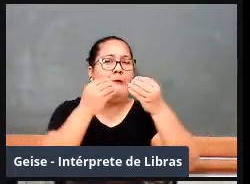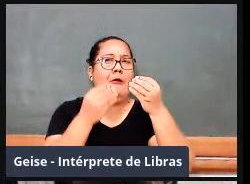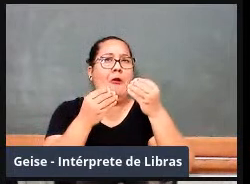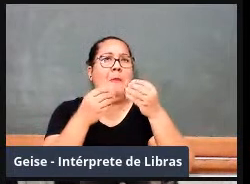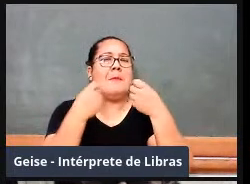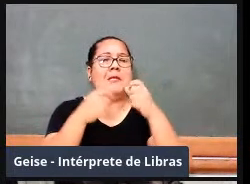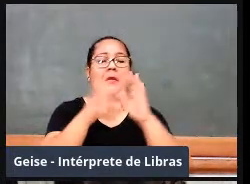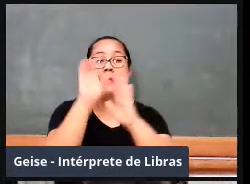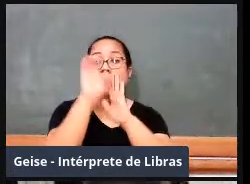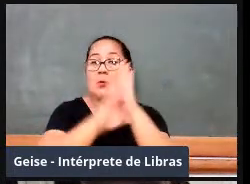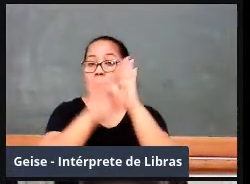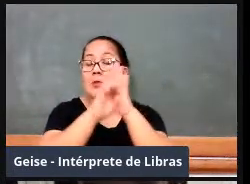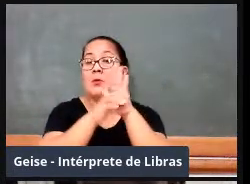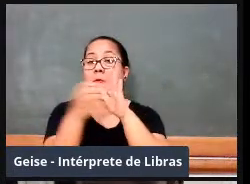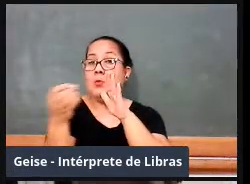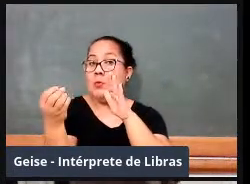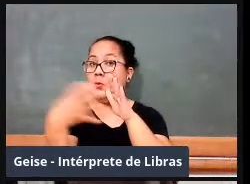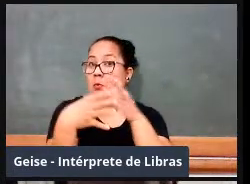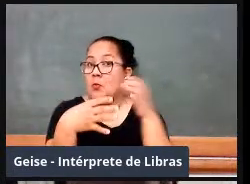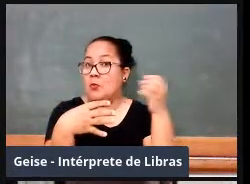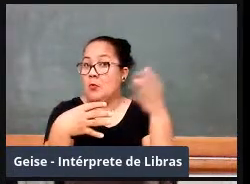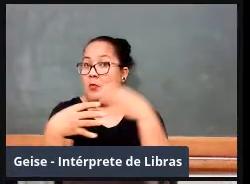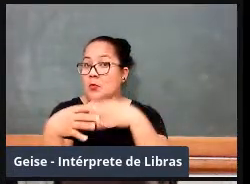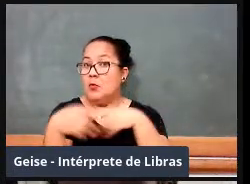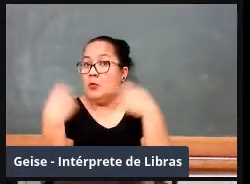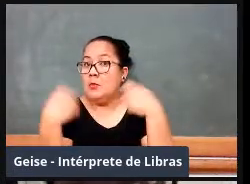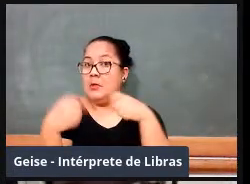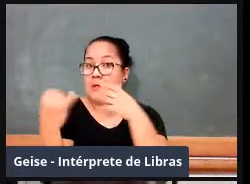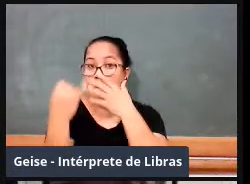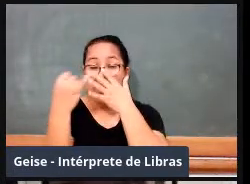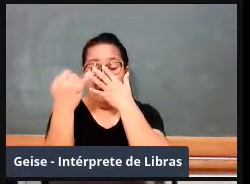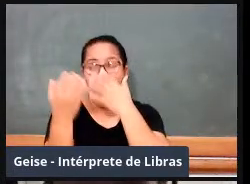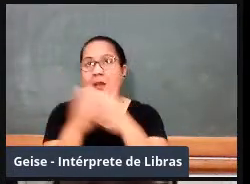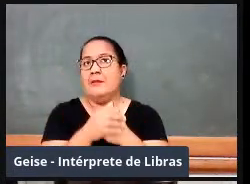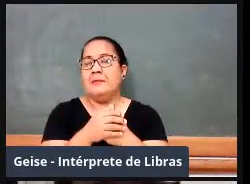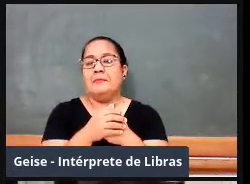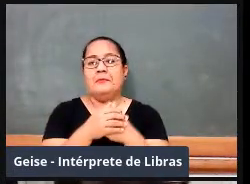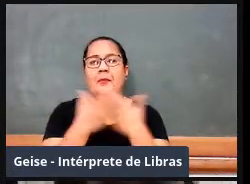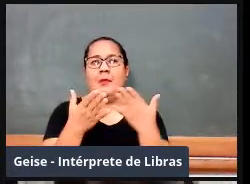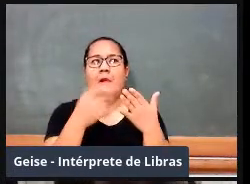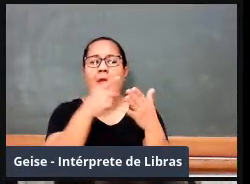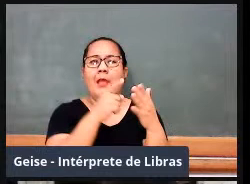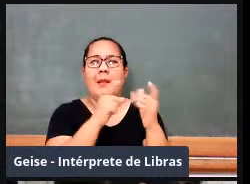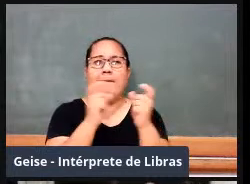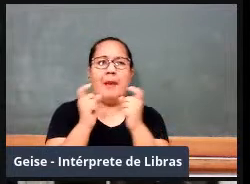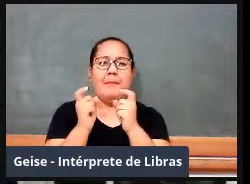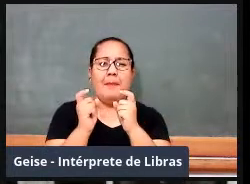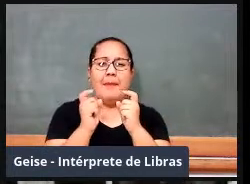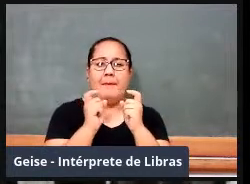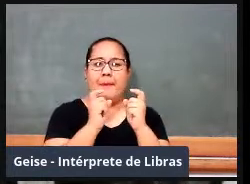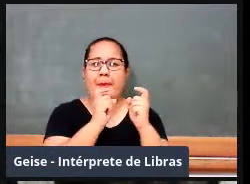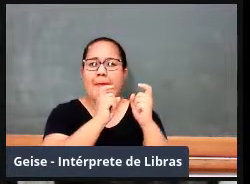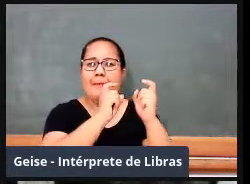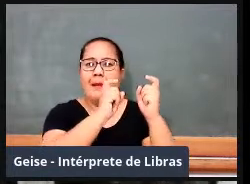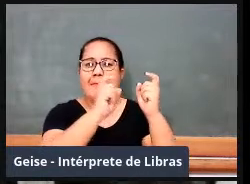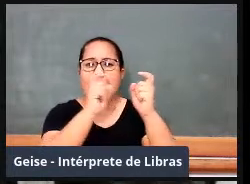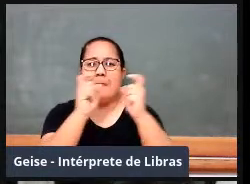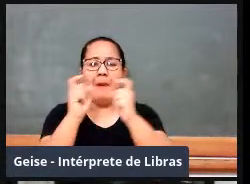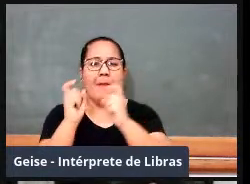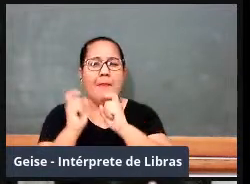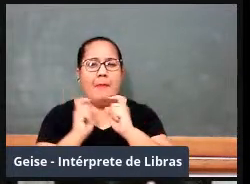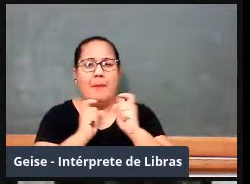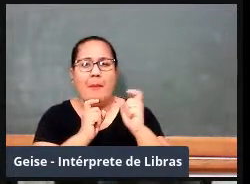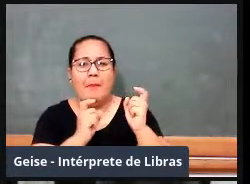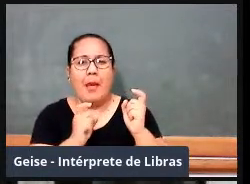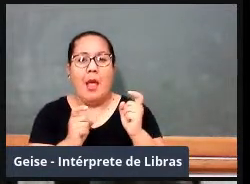currículos para o ensino de matemática, né? Até então, o que acontece é que o ensino elementar de matemática